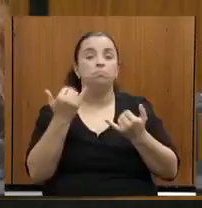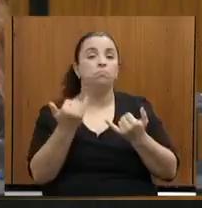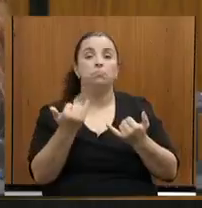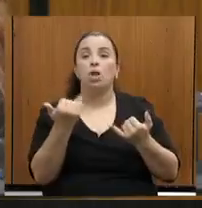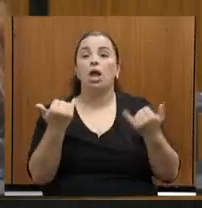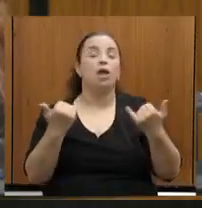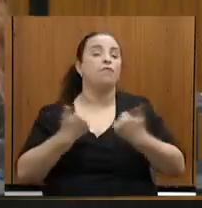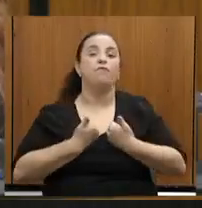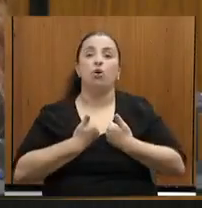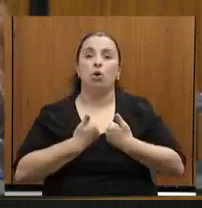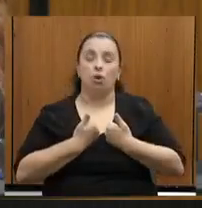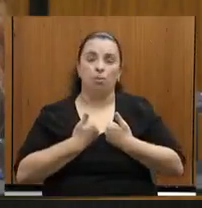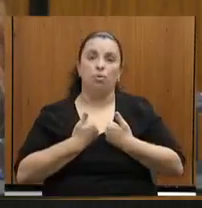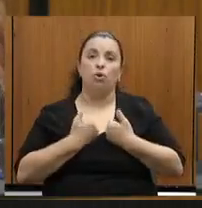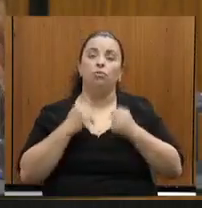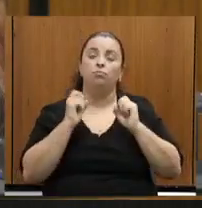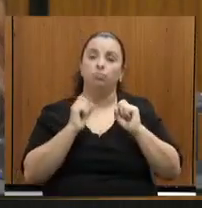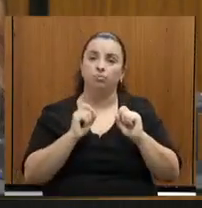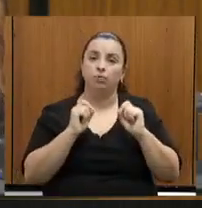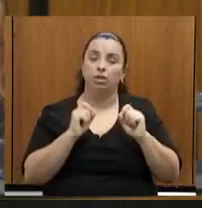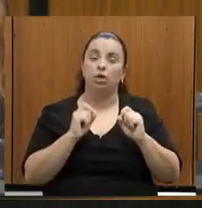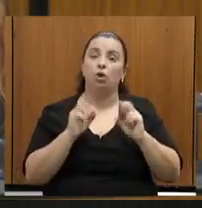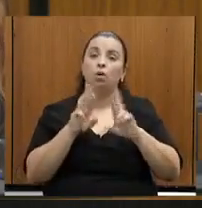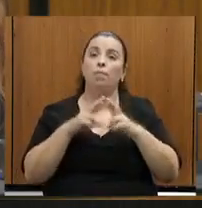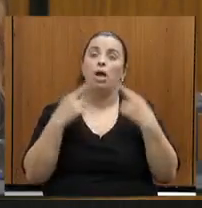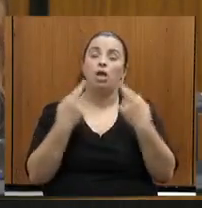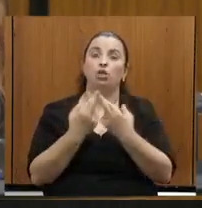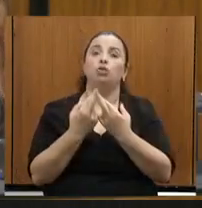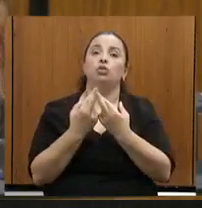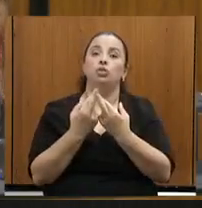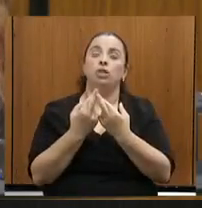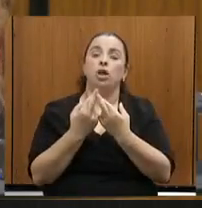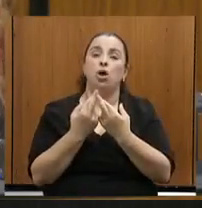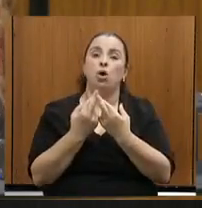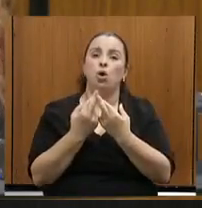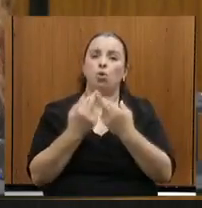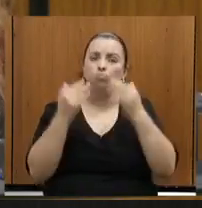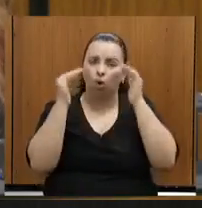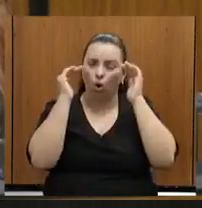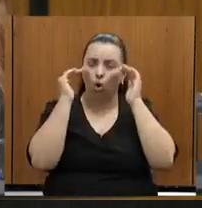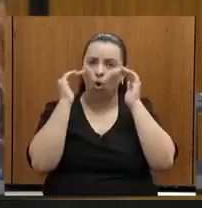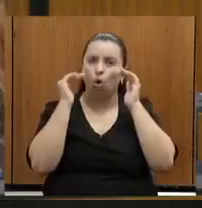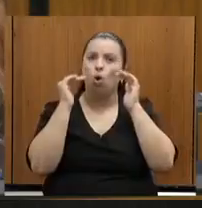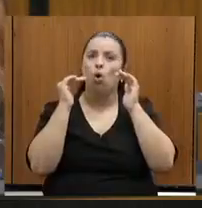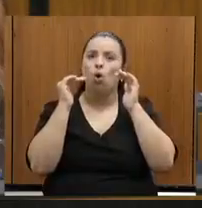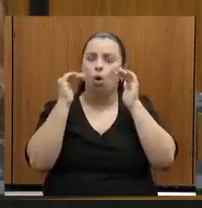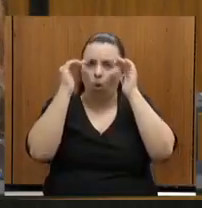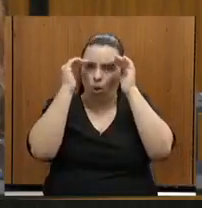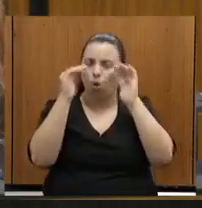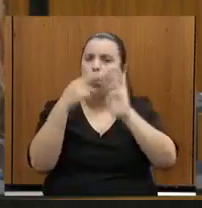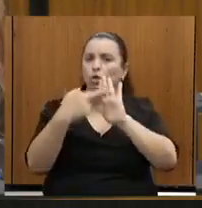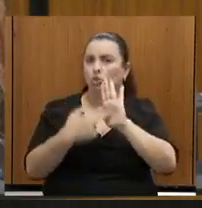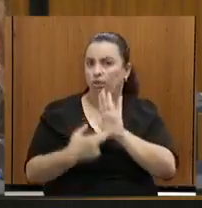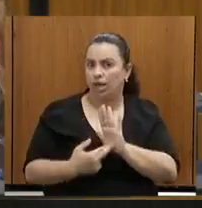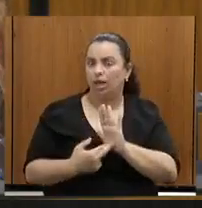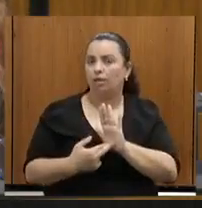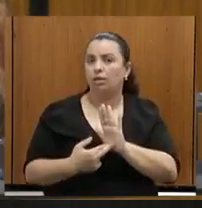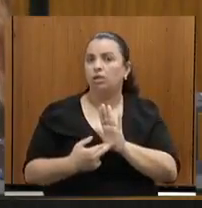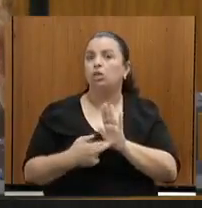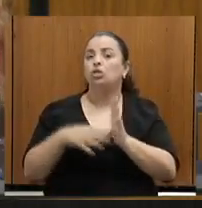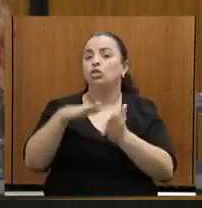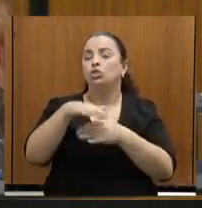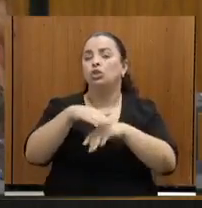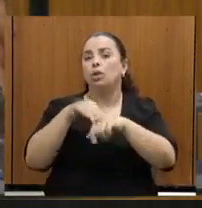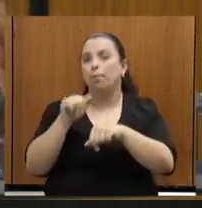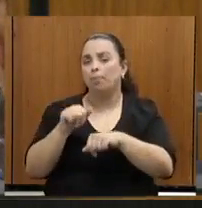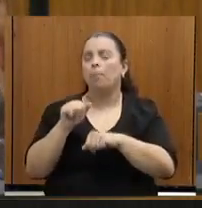uma reunião ordinária seria convocada agora para dezembro de 2021. Nós temos aí